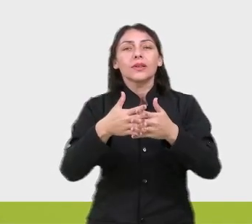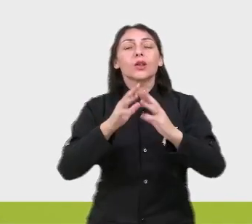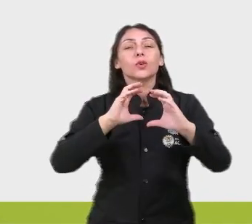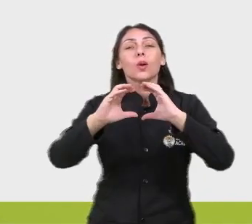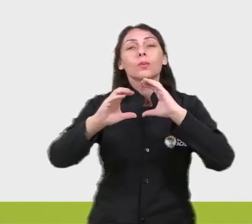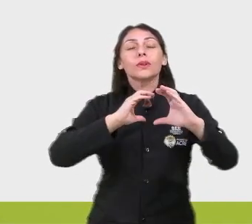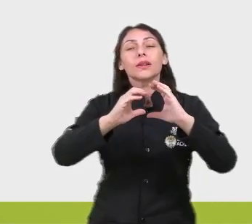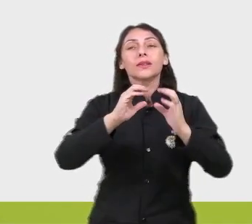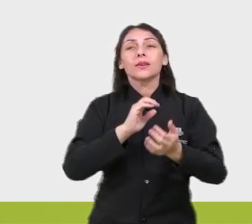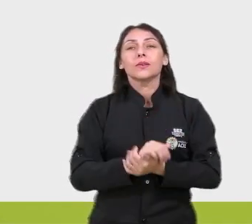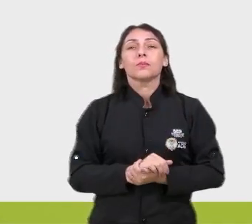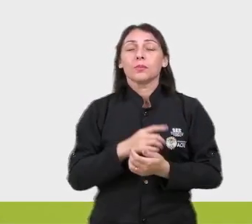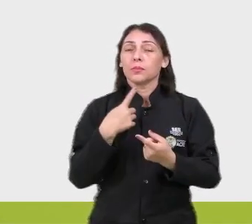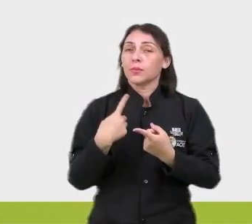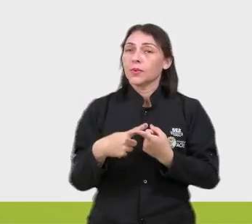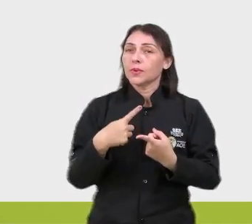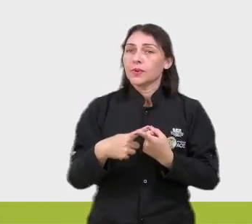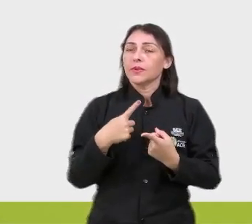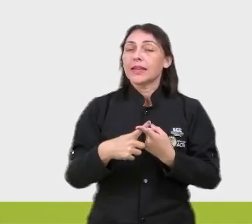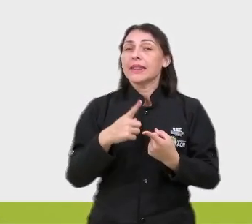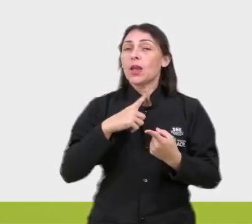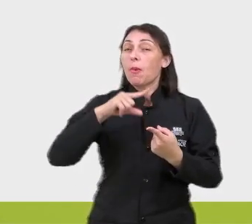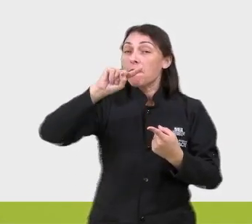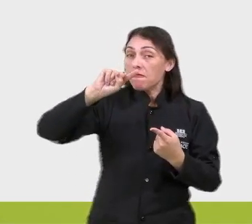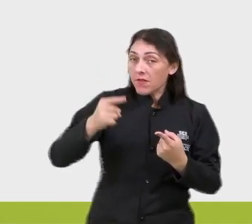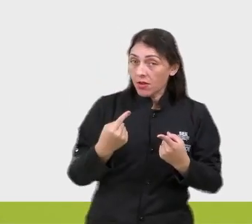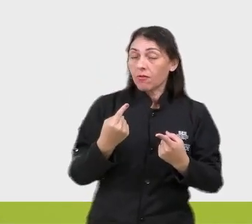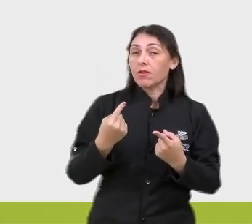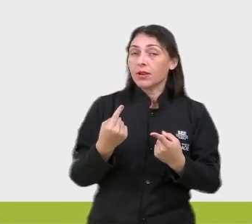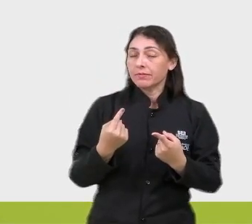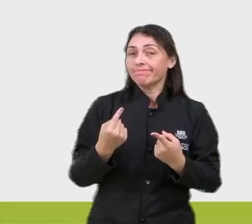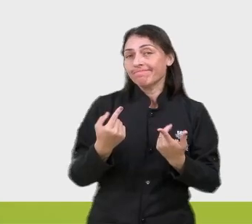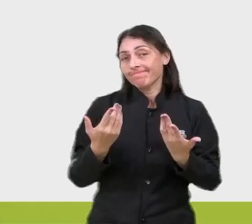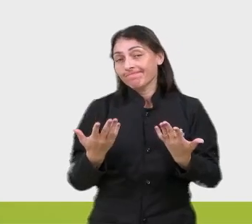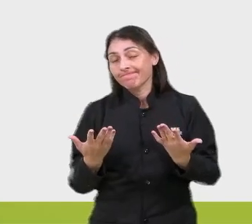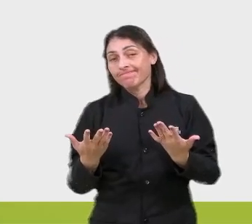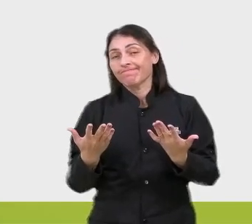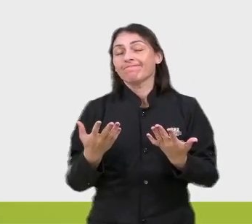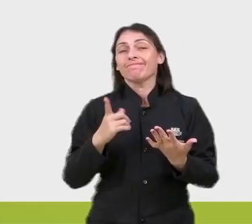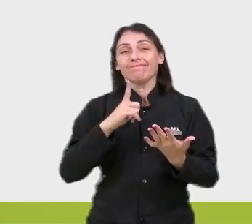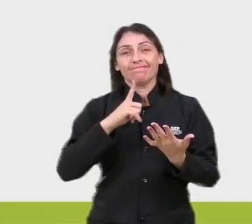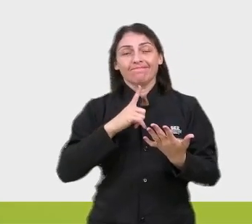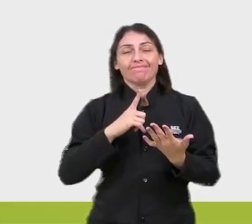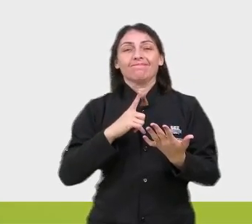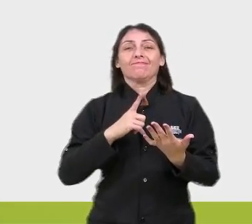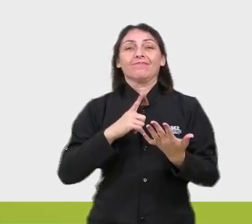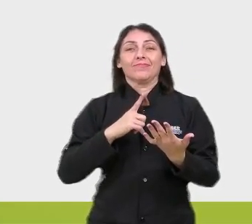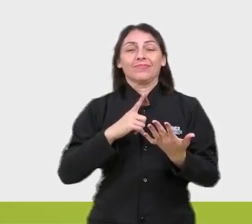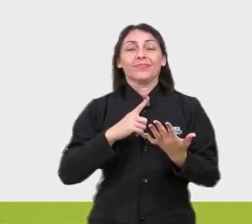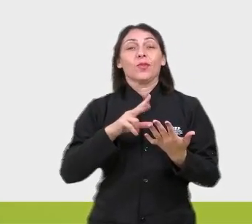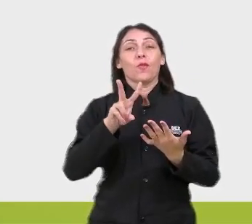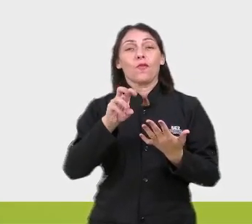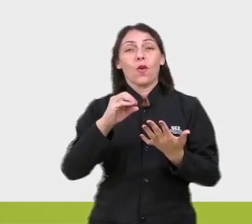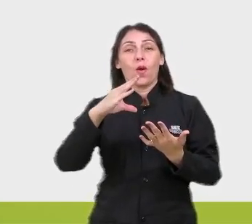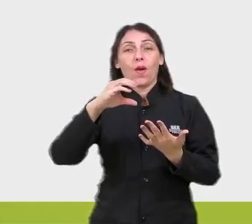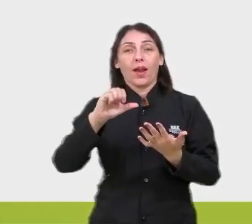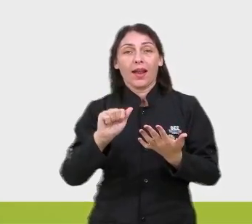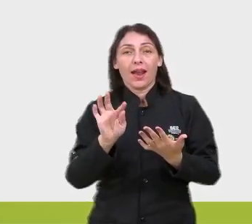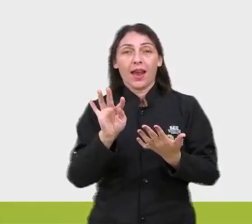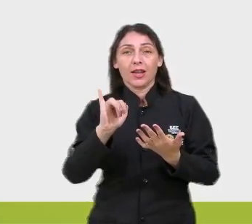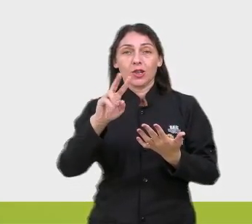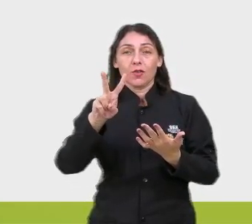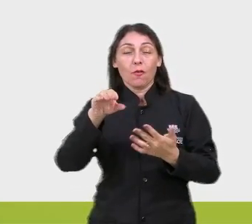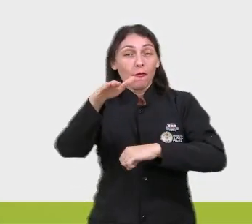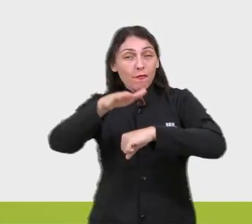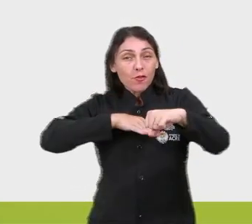comunicação? Porque, na verdade, aqui era para ter uma vírgula, né? Toda vez que nós temos um vocativo, nós temos um